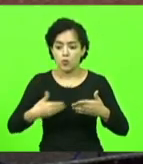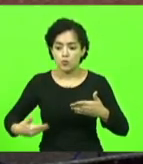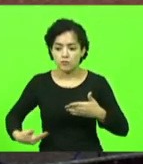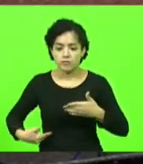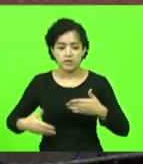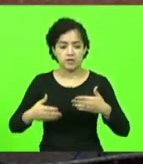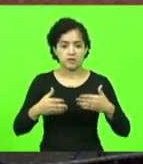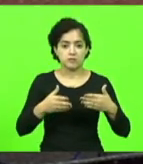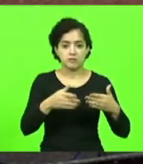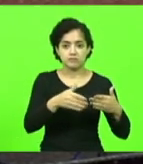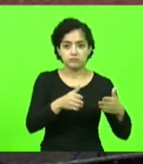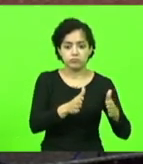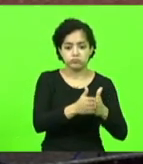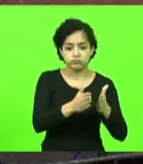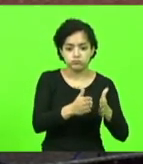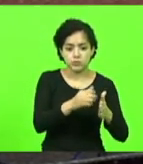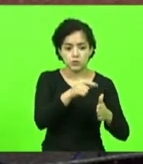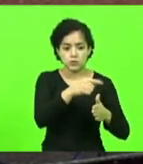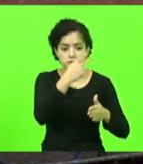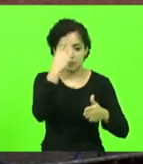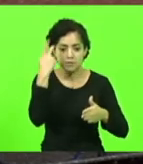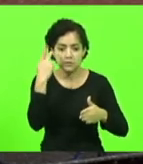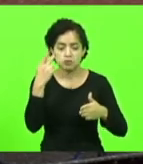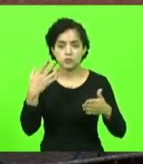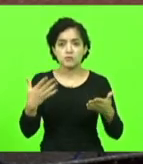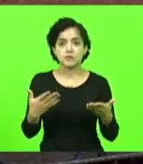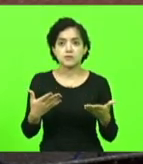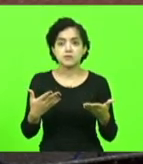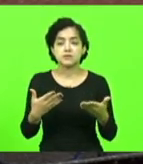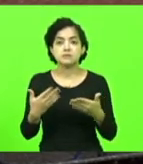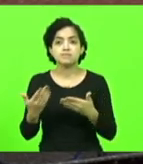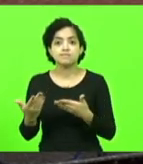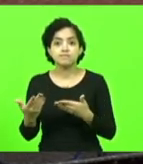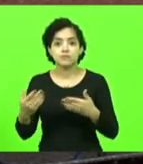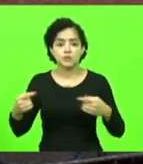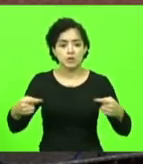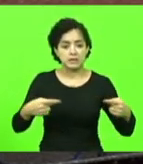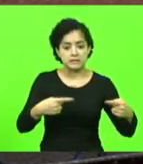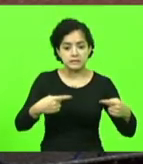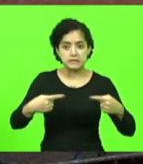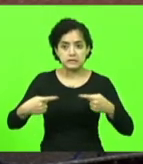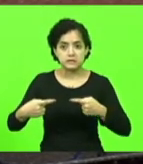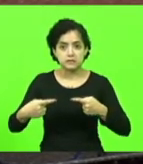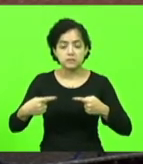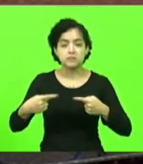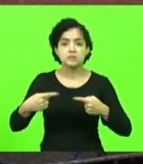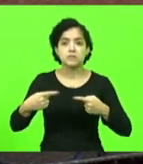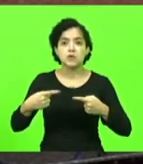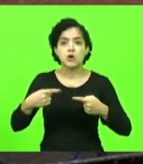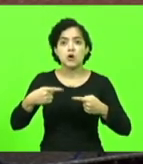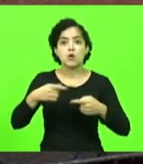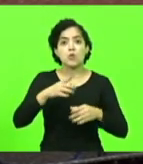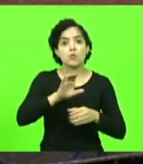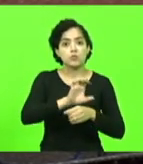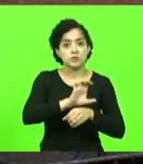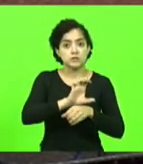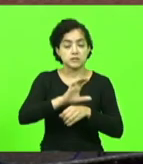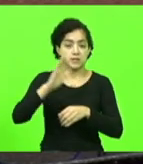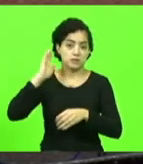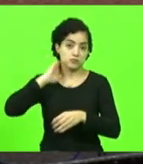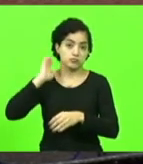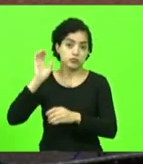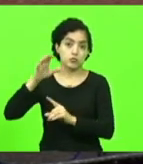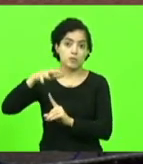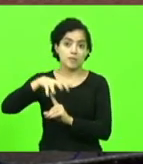época havia colocado ali essa disputa entre o Estado do Paraná e Santa Catarina, mas que foram